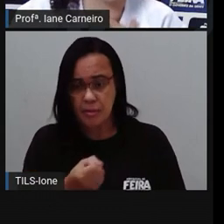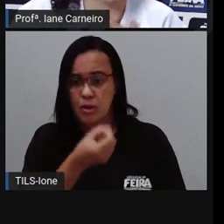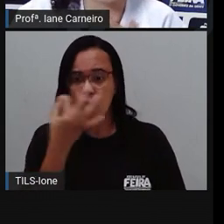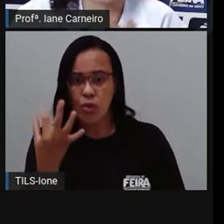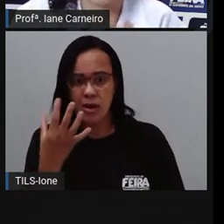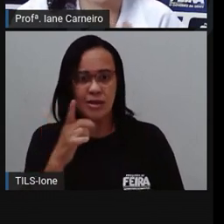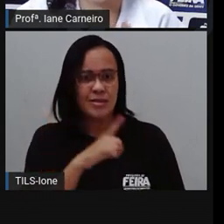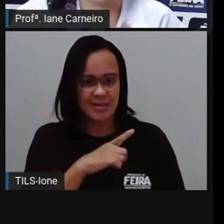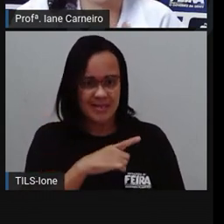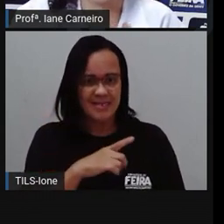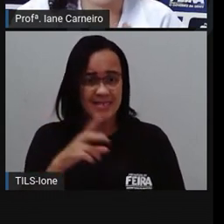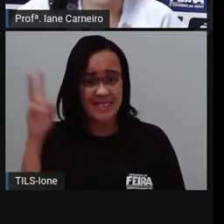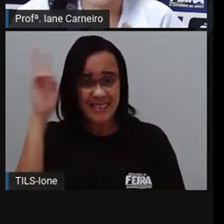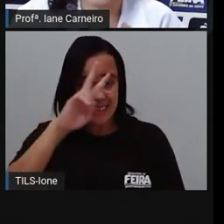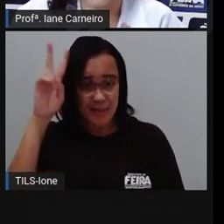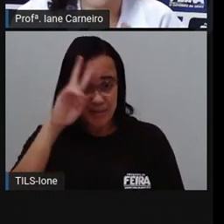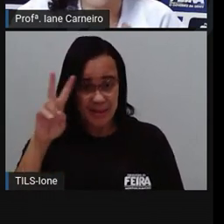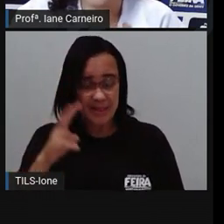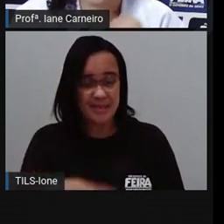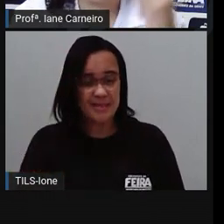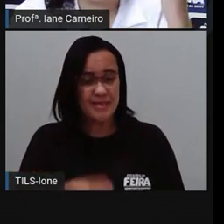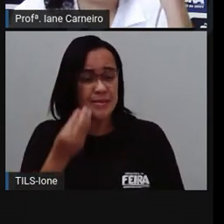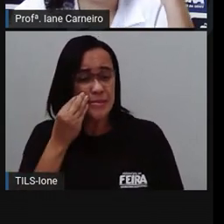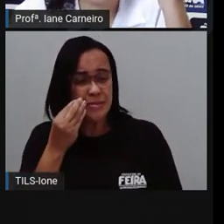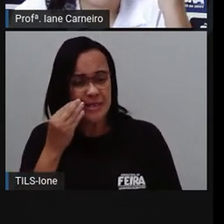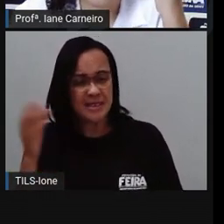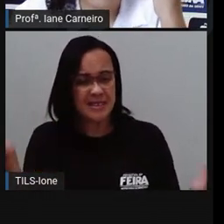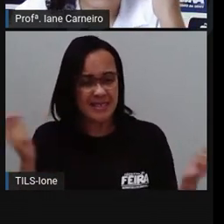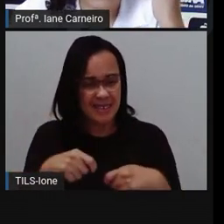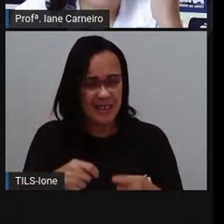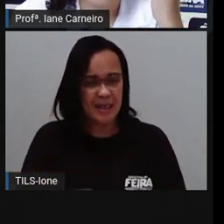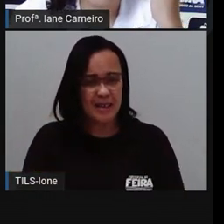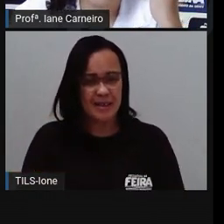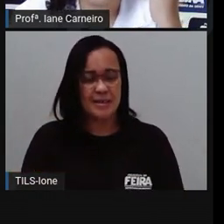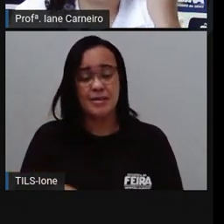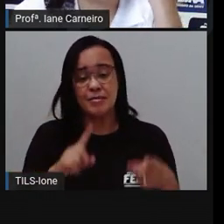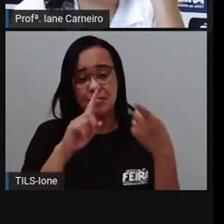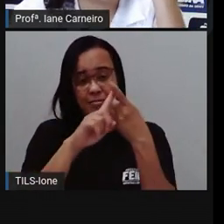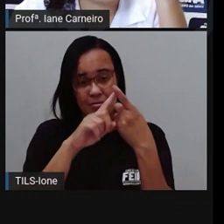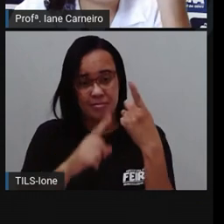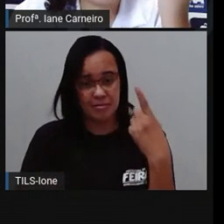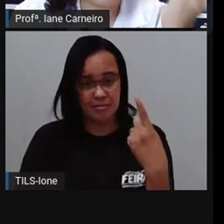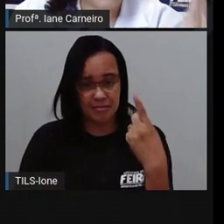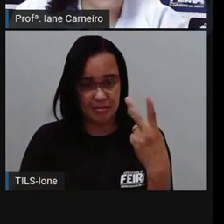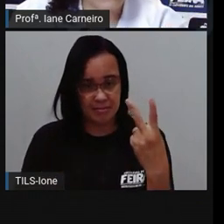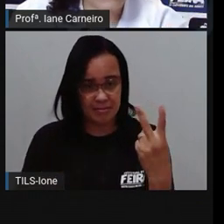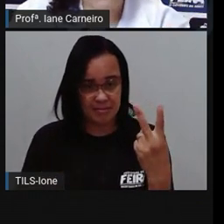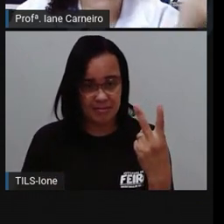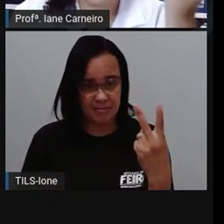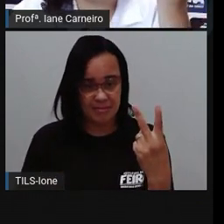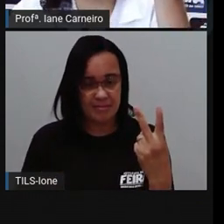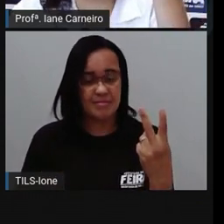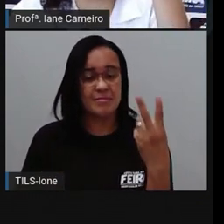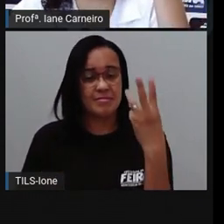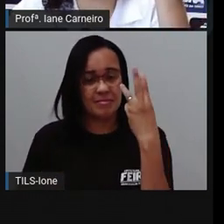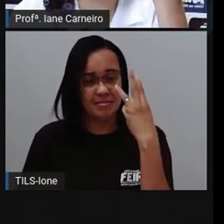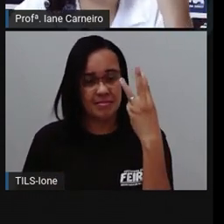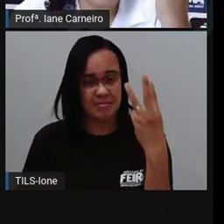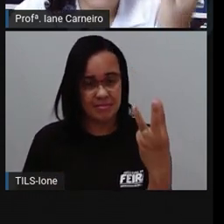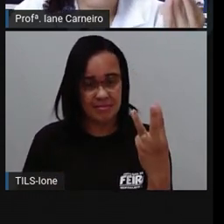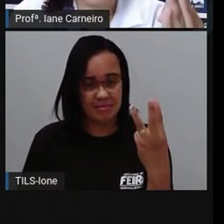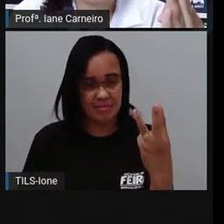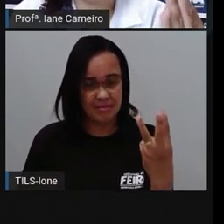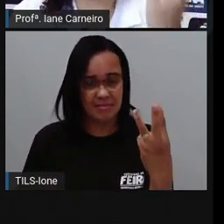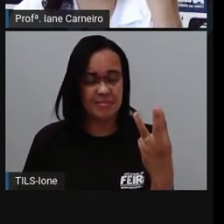Vocês lembram quantos são? Vamos tentar, ó. O macaco, a cabrita, o